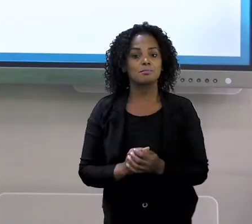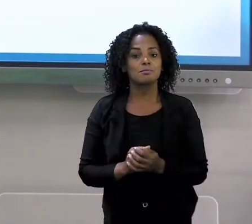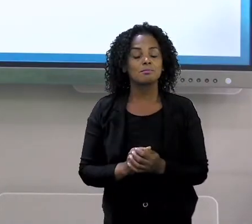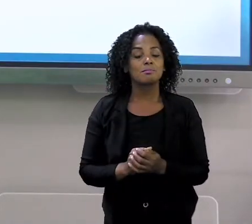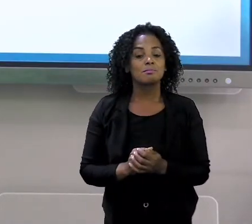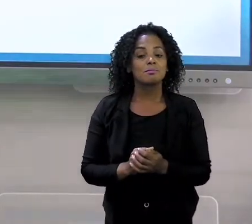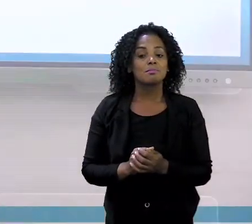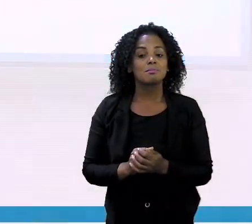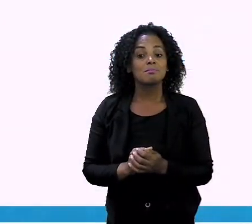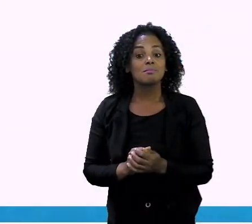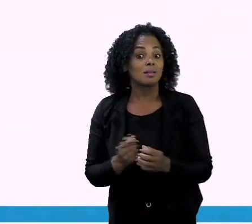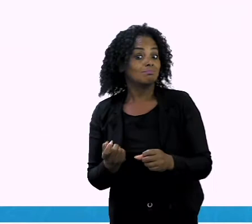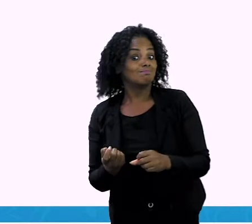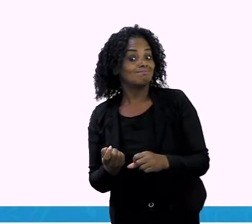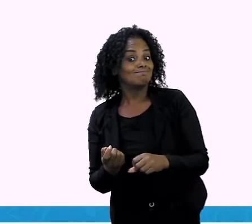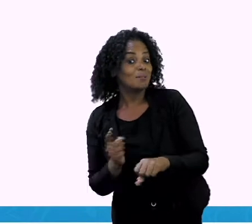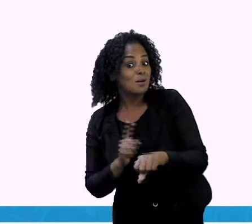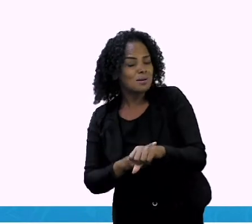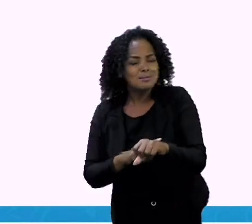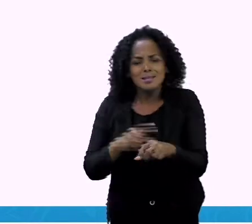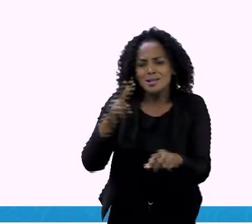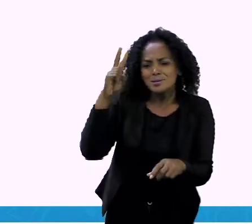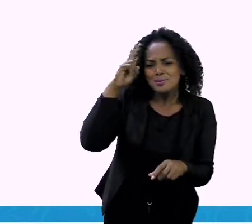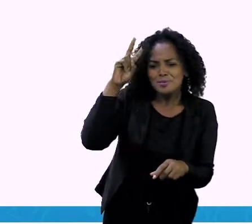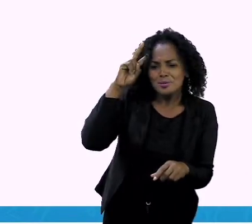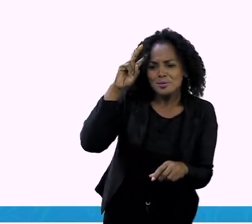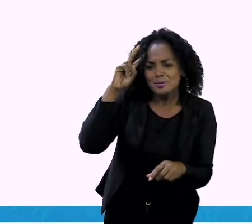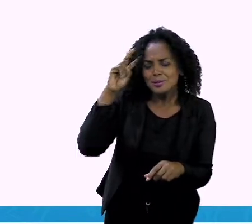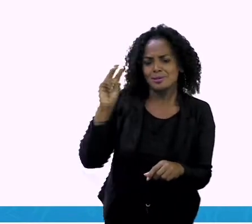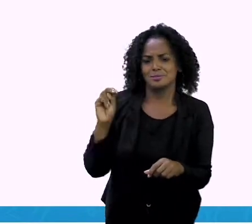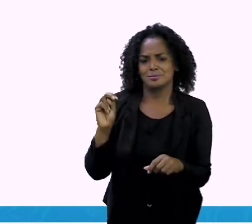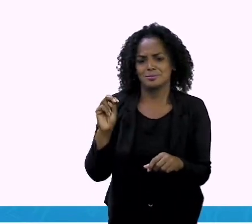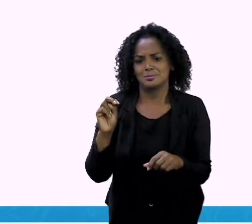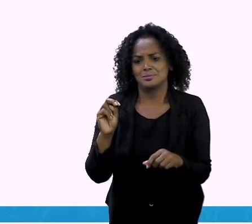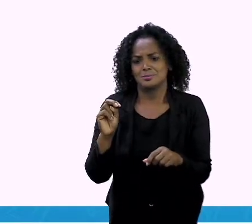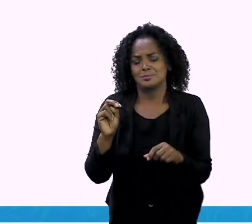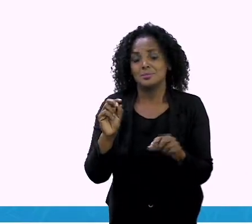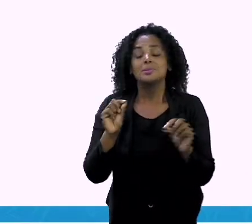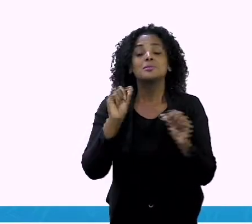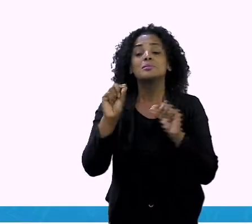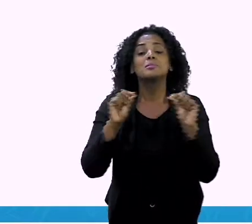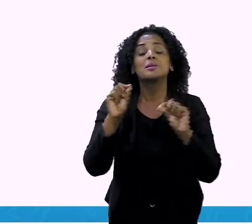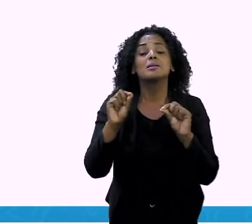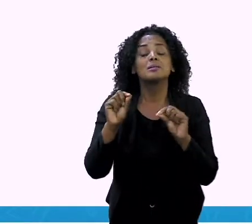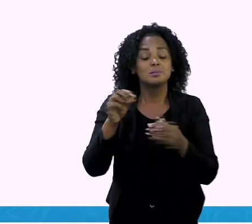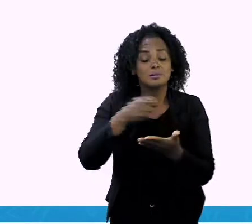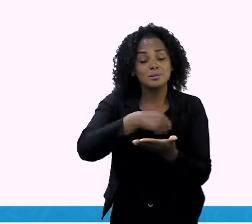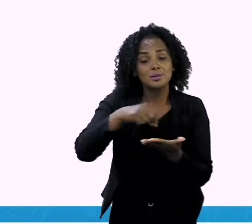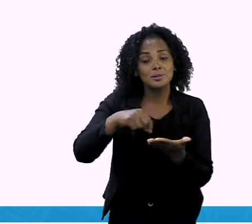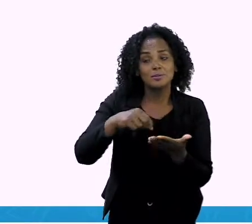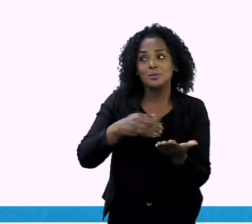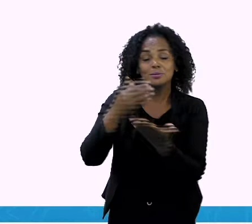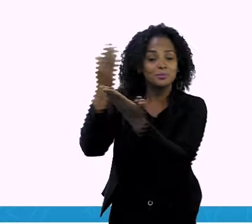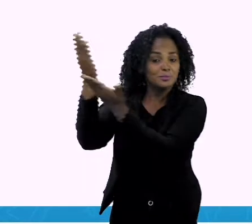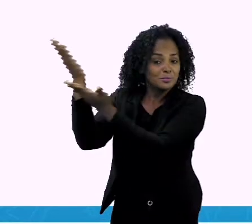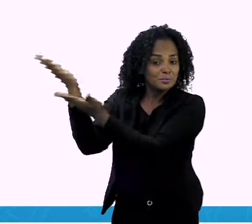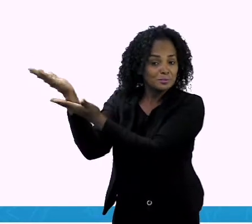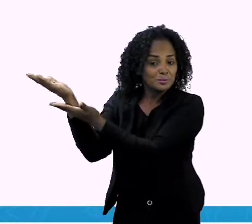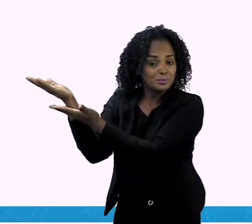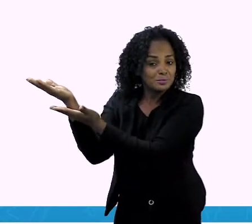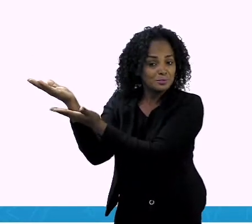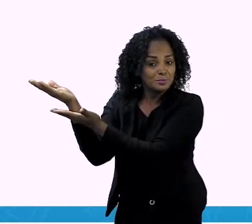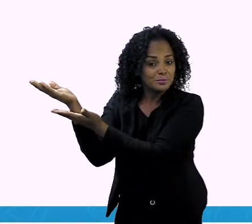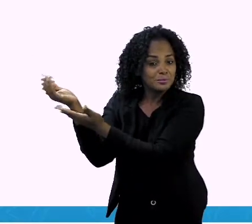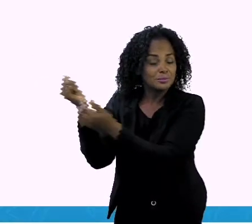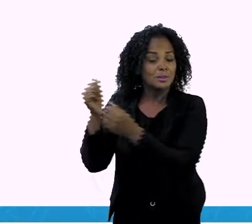Hora da história. Sabe quem escreveu essa história? Ruti Rocha. Qual é o nome